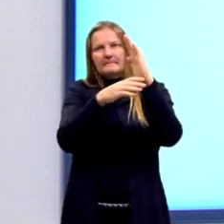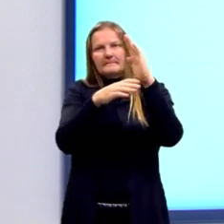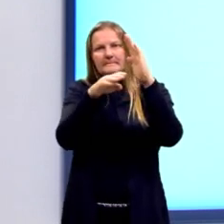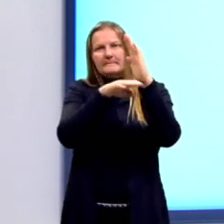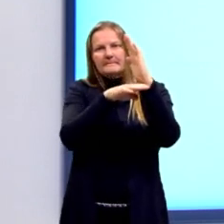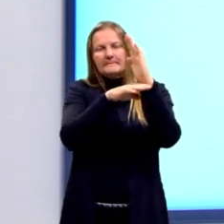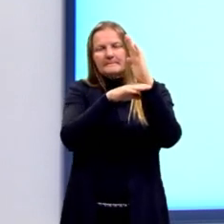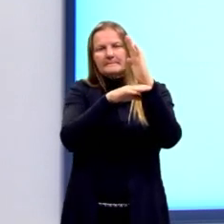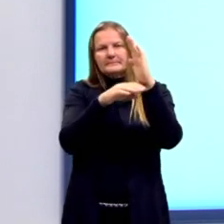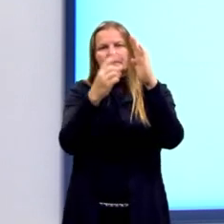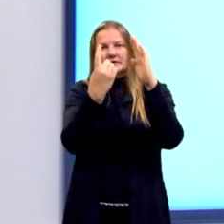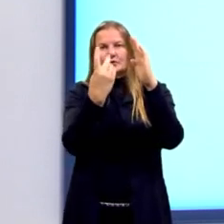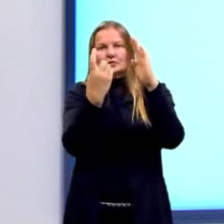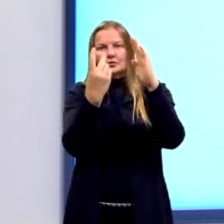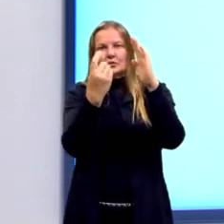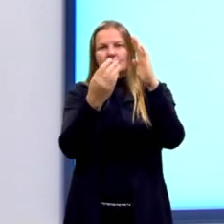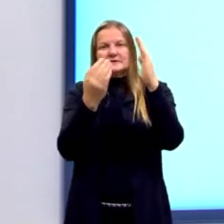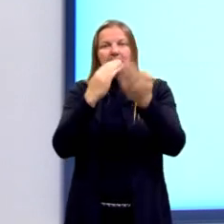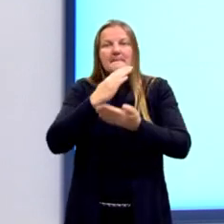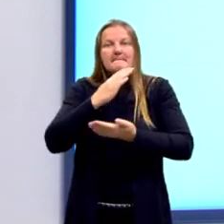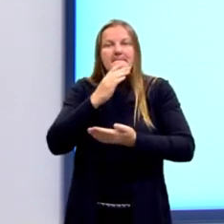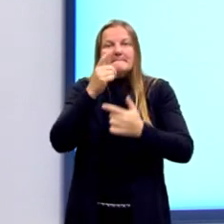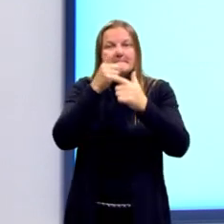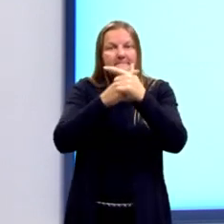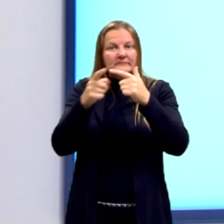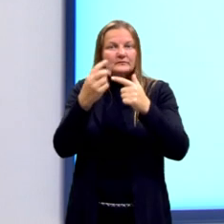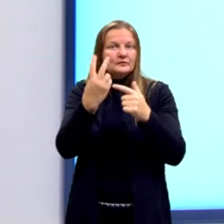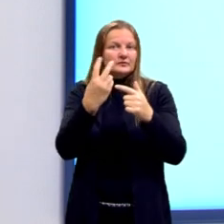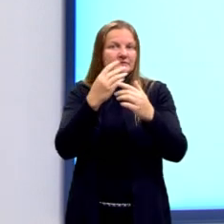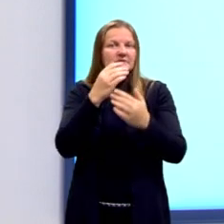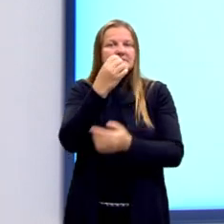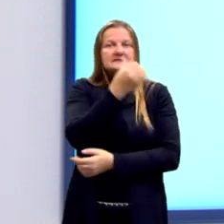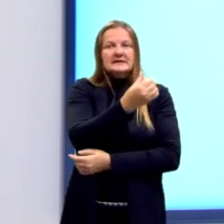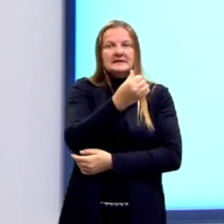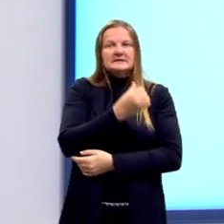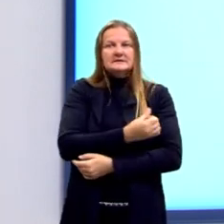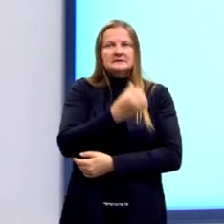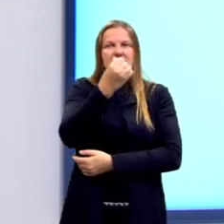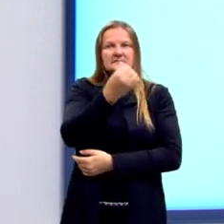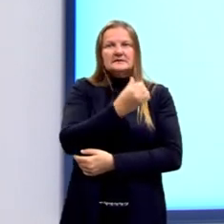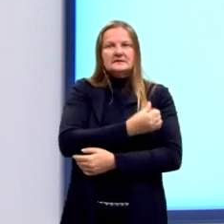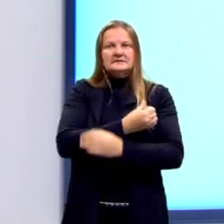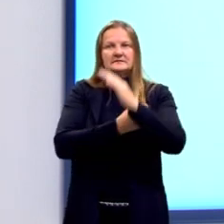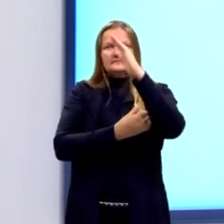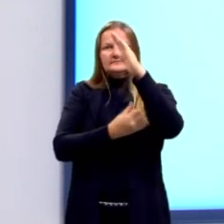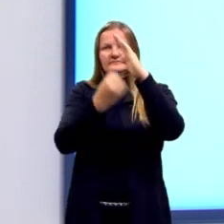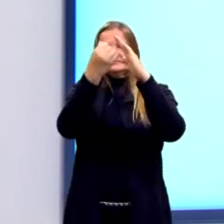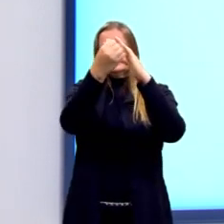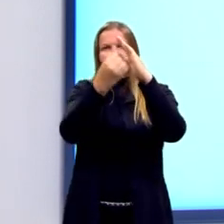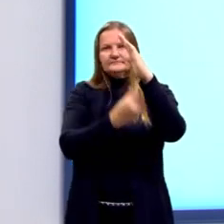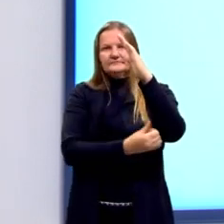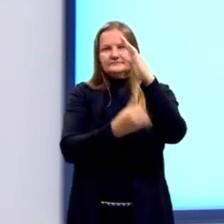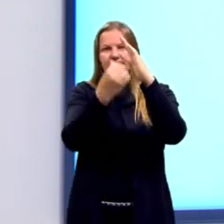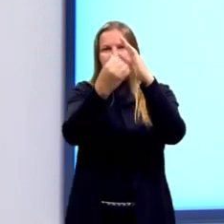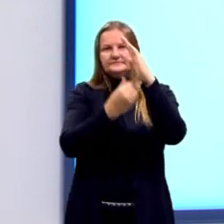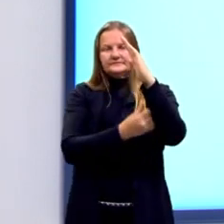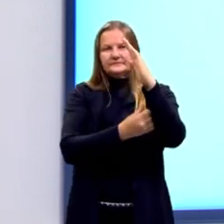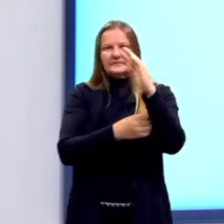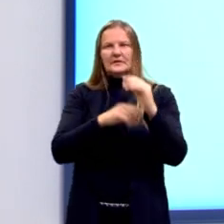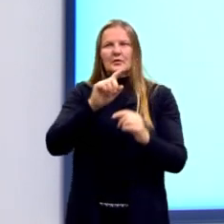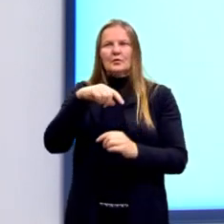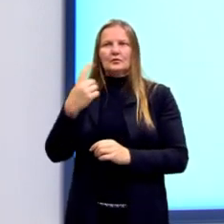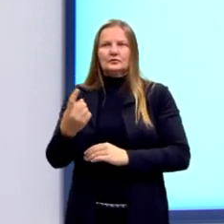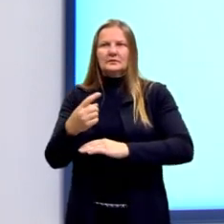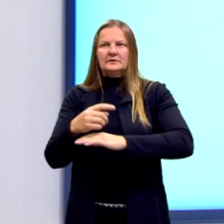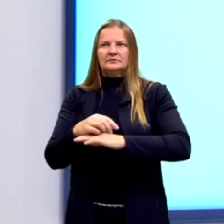segmento mede 12 centímetros, cada uma das partes ficou medindo, então, 6 centímetros. No outro